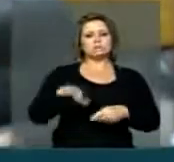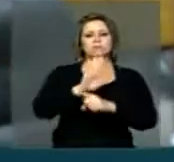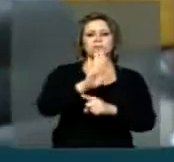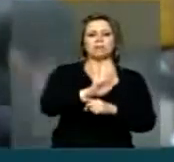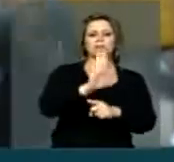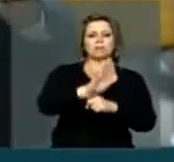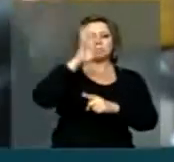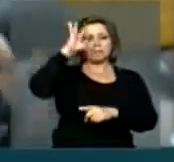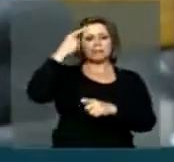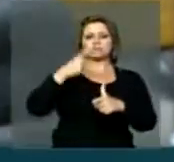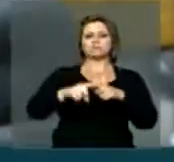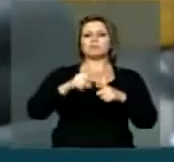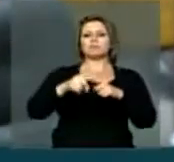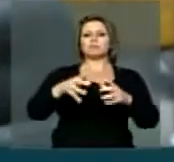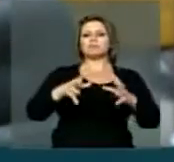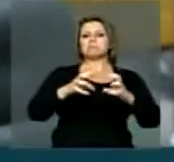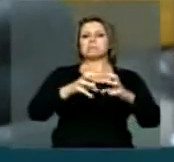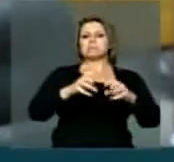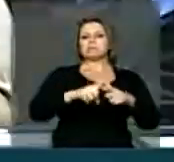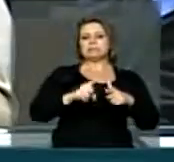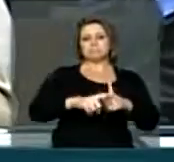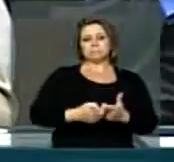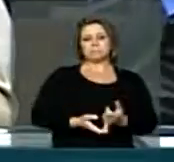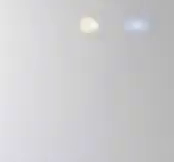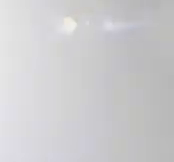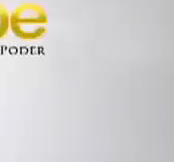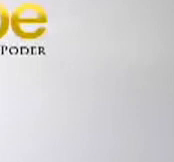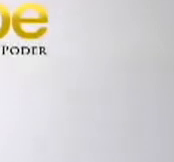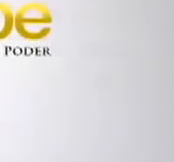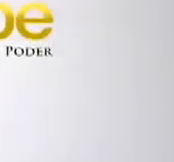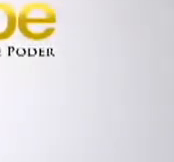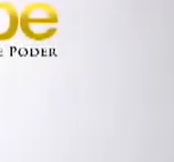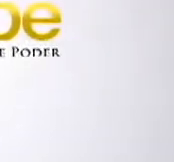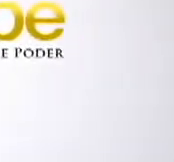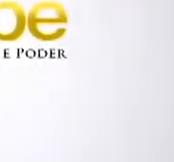pela resolução do conflito e pelas negociações. Obrigado, novo deputado.